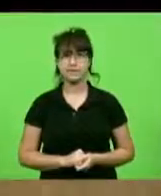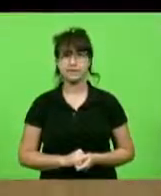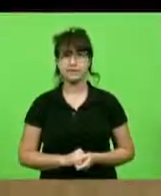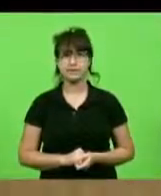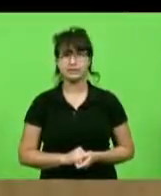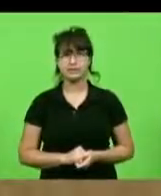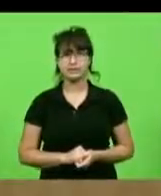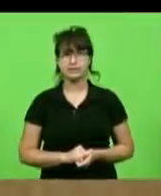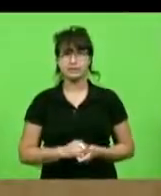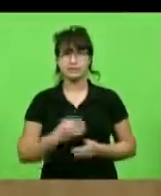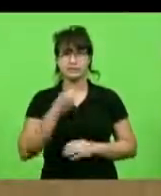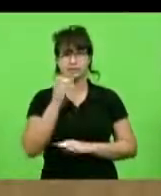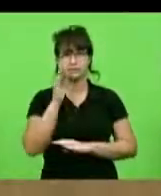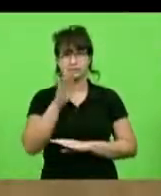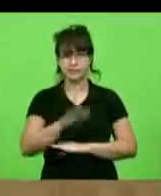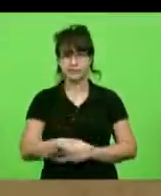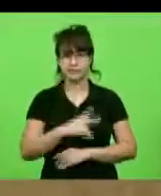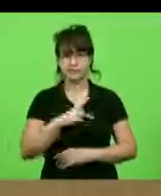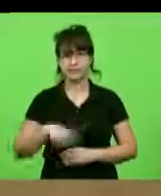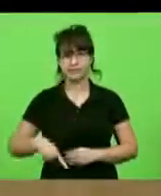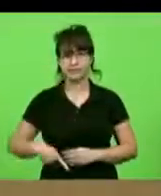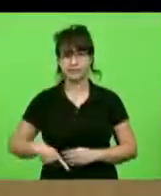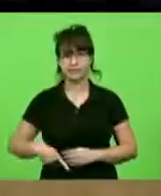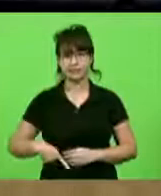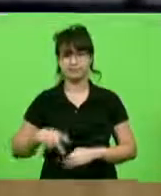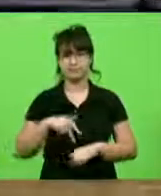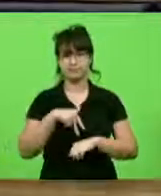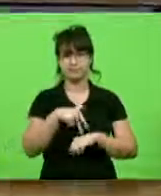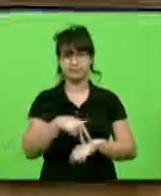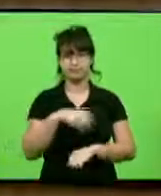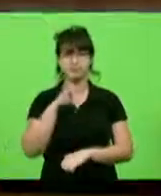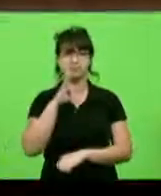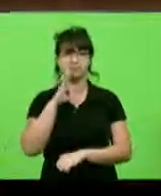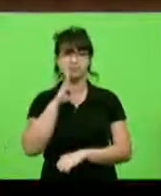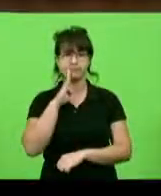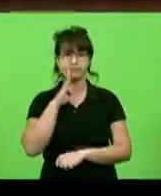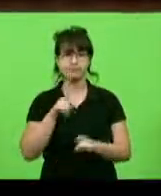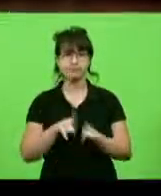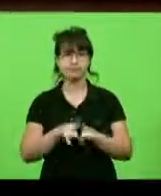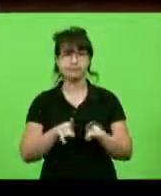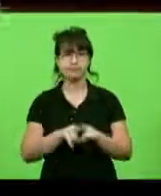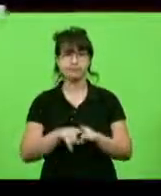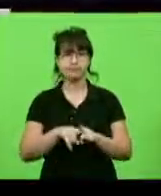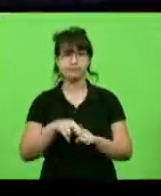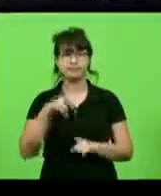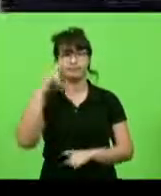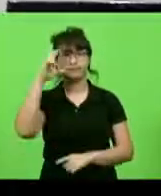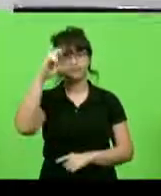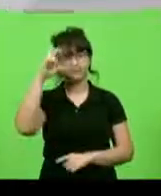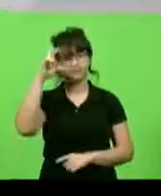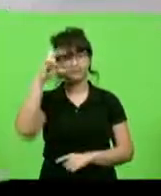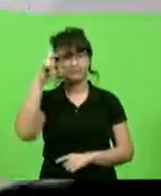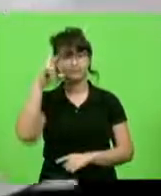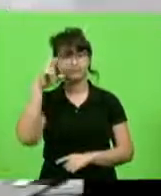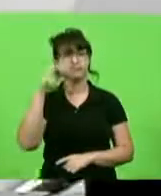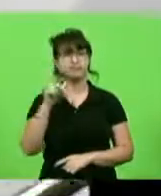Muito boa tarde, senhor presidente, exercício, deputado Nilson Berlanda, deputado Alba, secretário, deputada Ana,